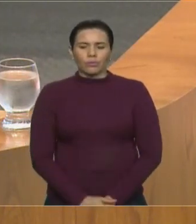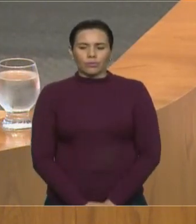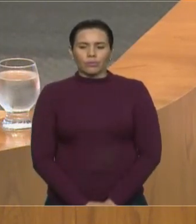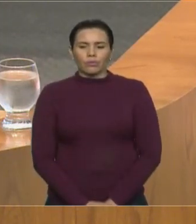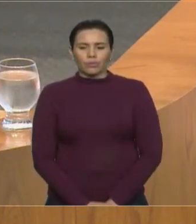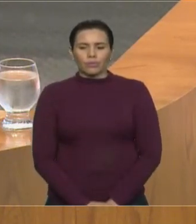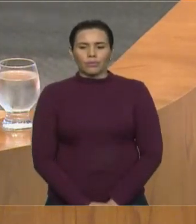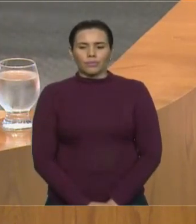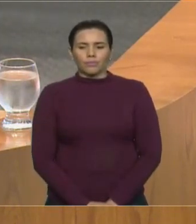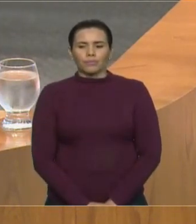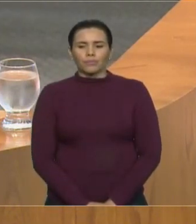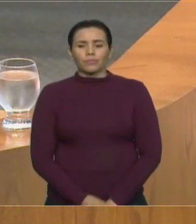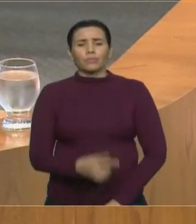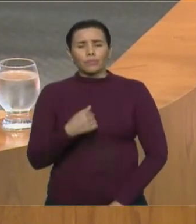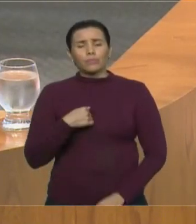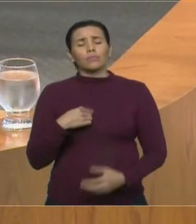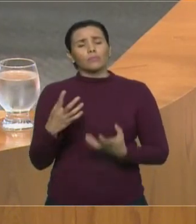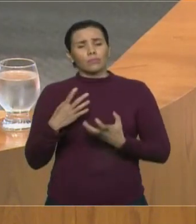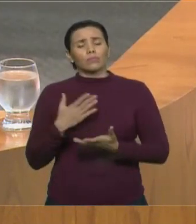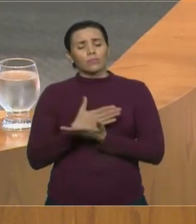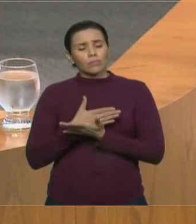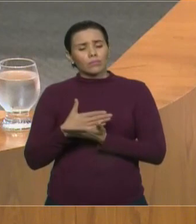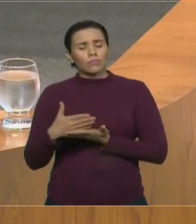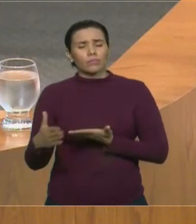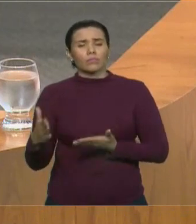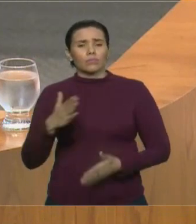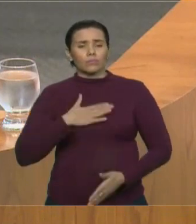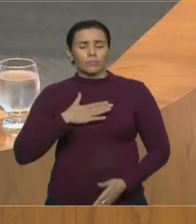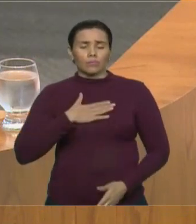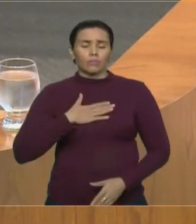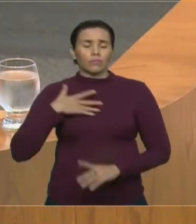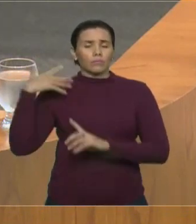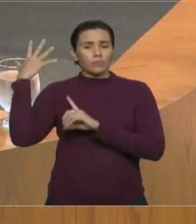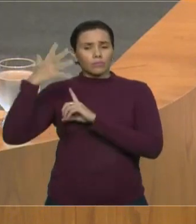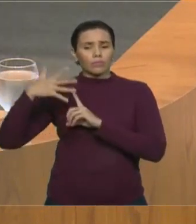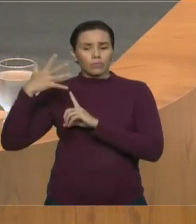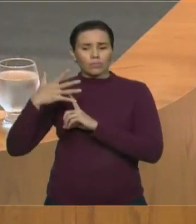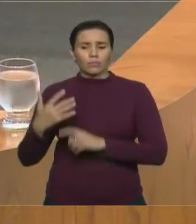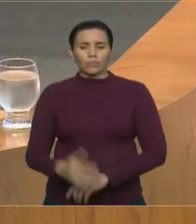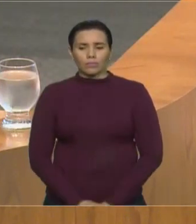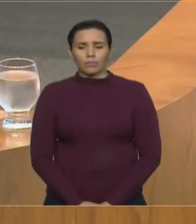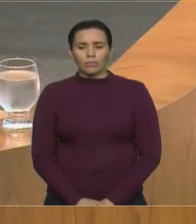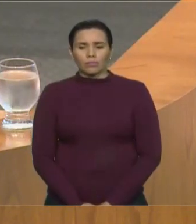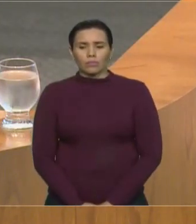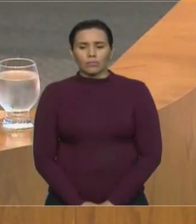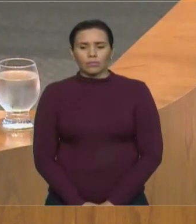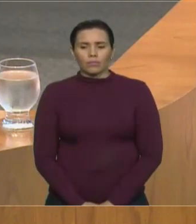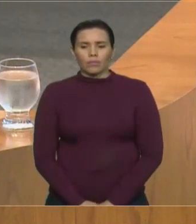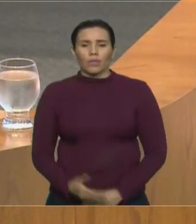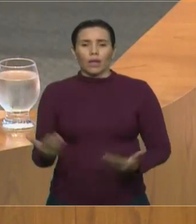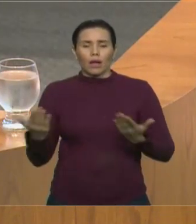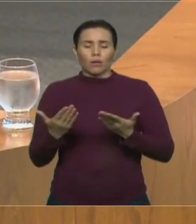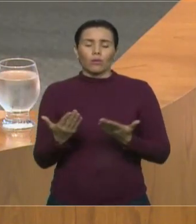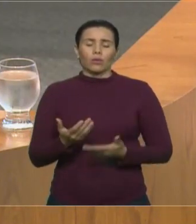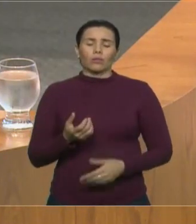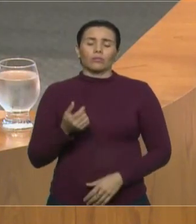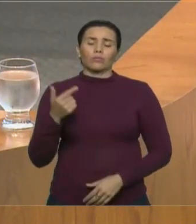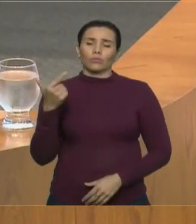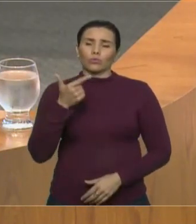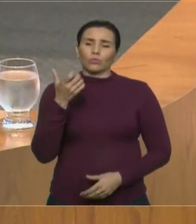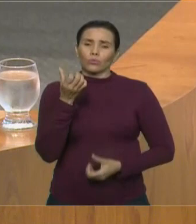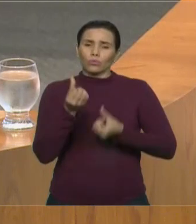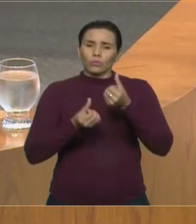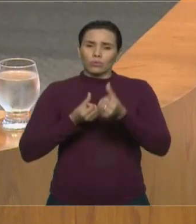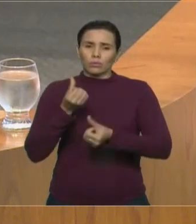discurso, deputado Edivaldo Holanda, deste segundo semestre legislativo,